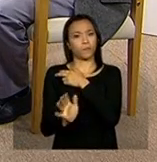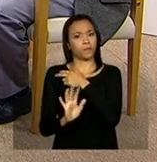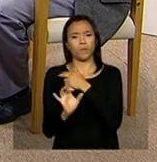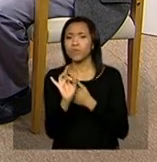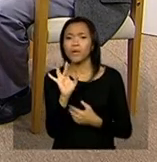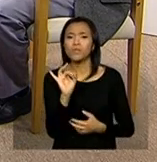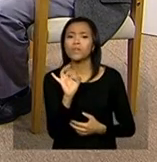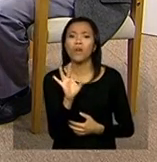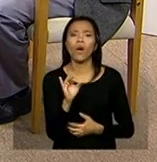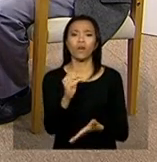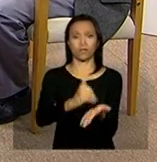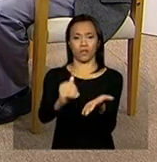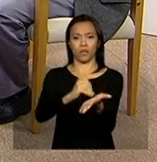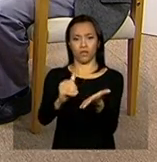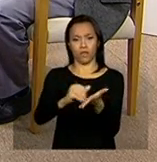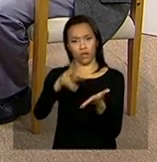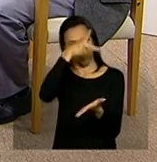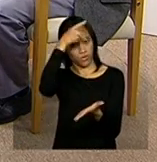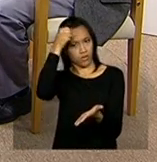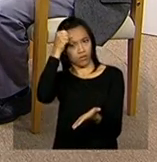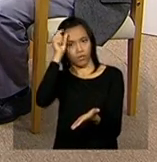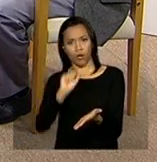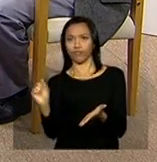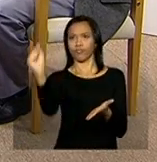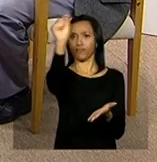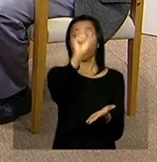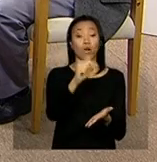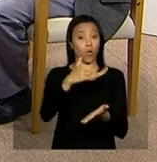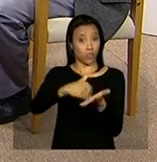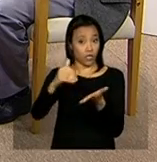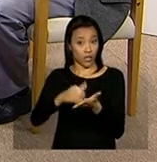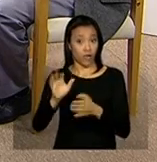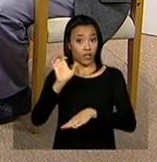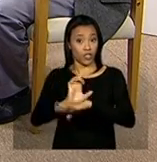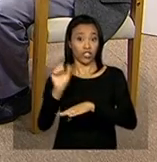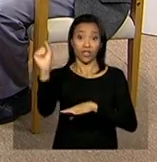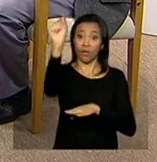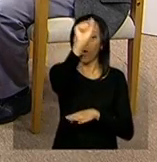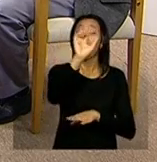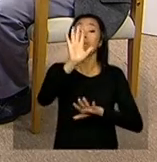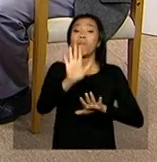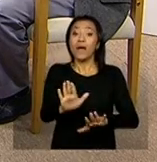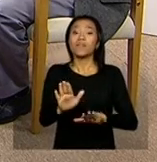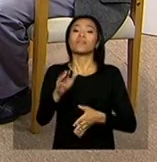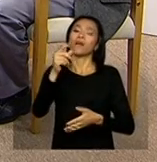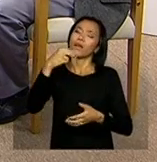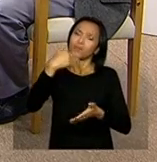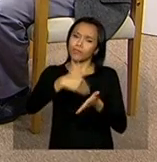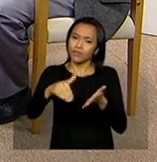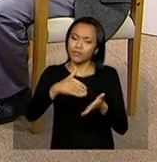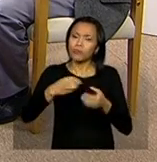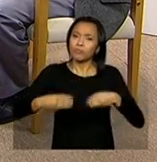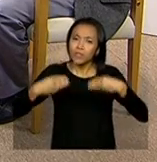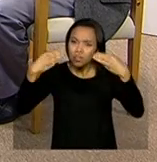é só da Secretaria Municipal, nem só da Secretaria Estadual, mas é do Ministério, das Secretarias Estaduais e das Secretarias Municipais.